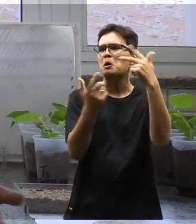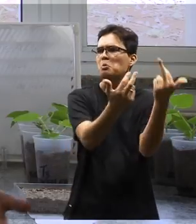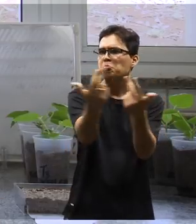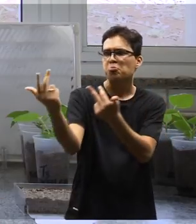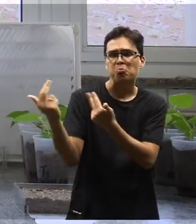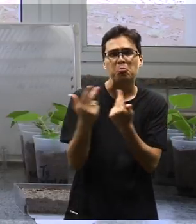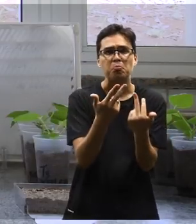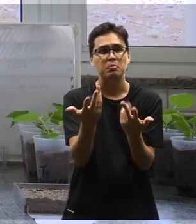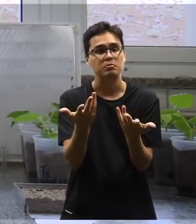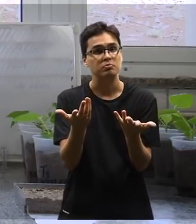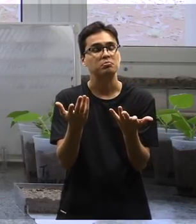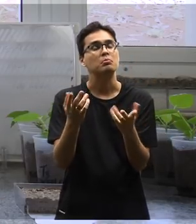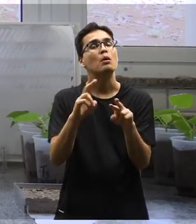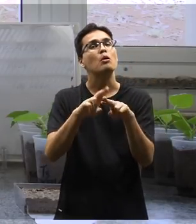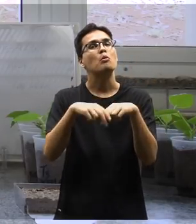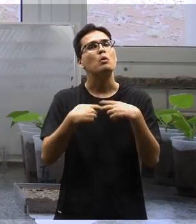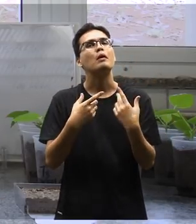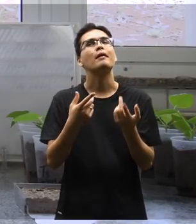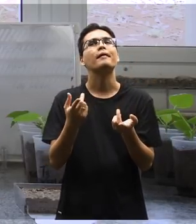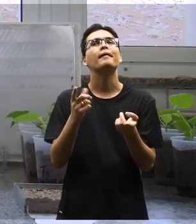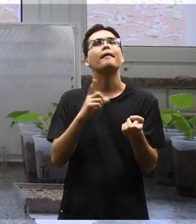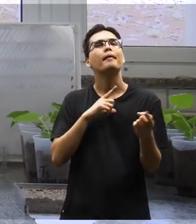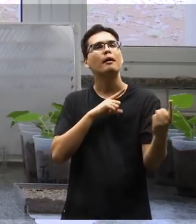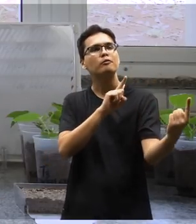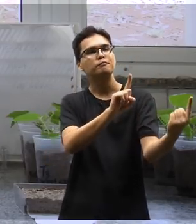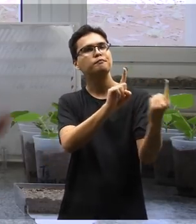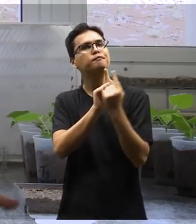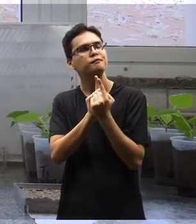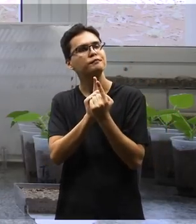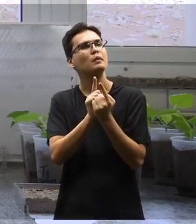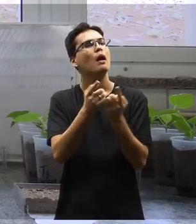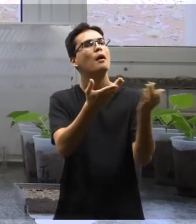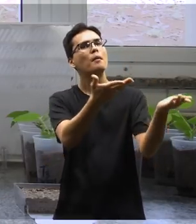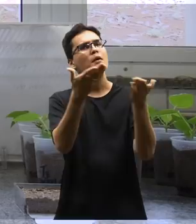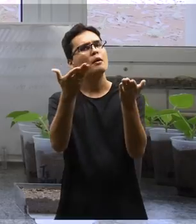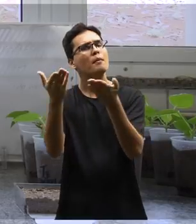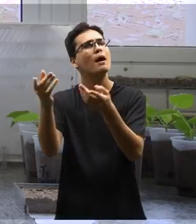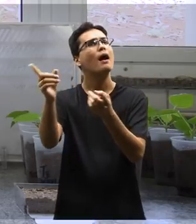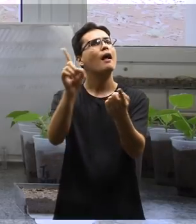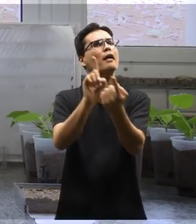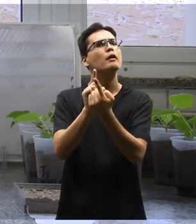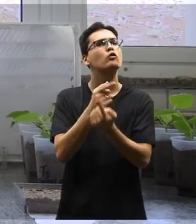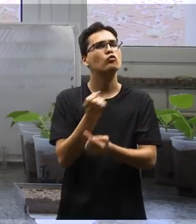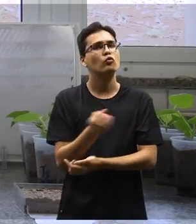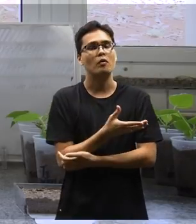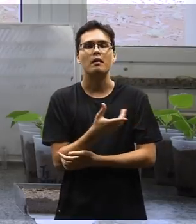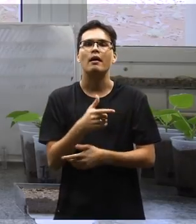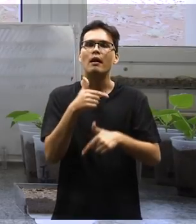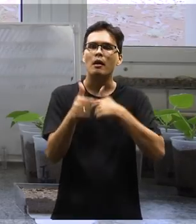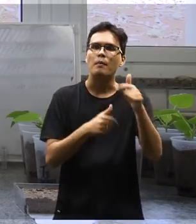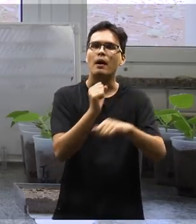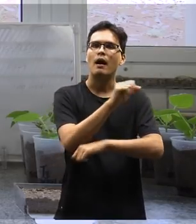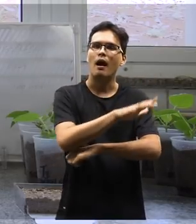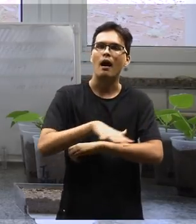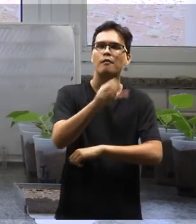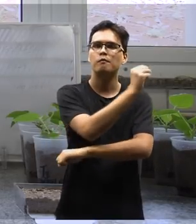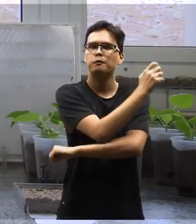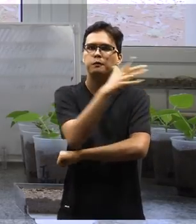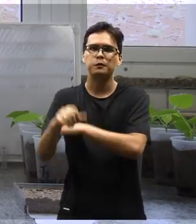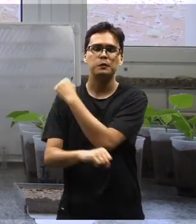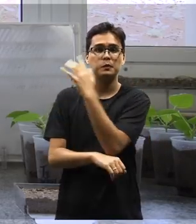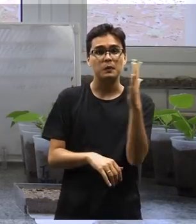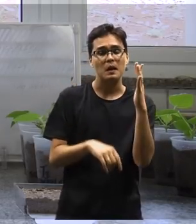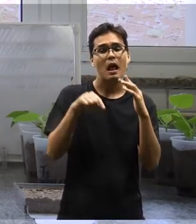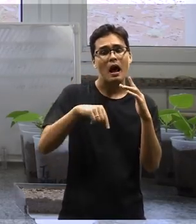qualquer outra empresa. Então, a gente faz prospecção para clientes, para chamar clientes para a gente. A gente atua na área